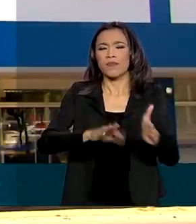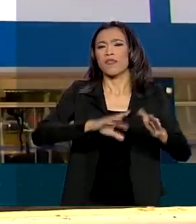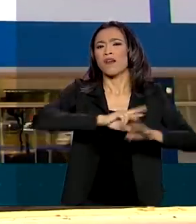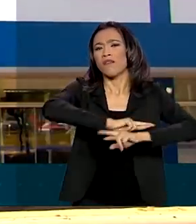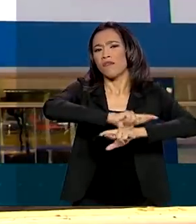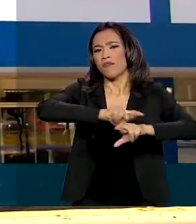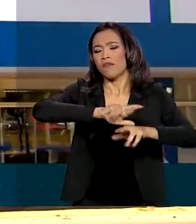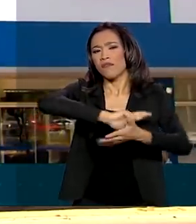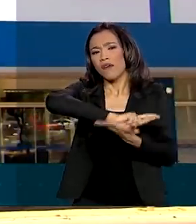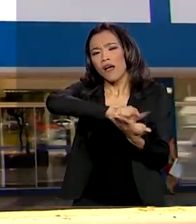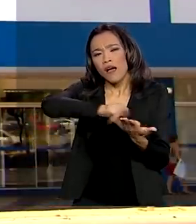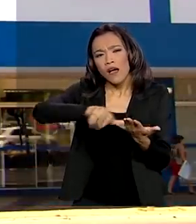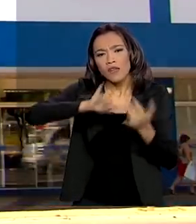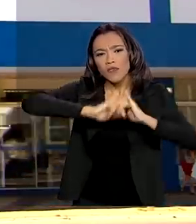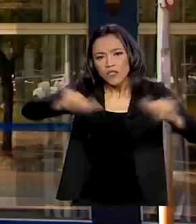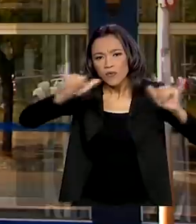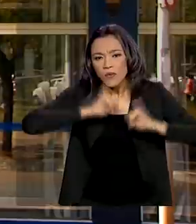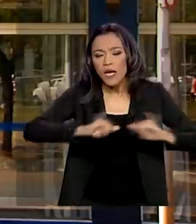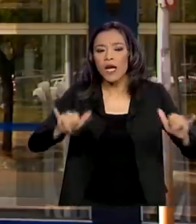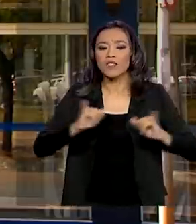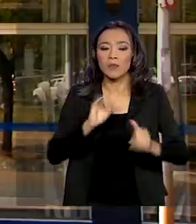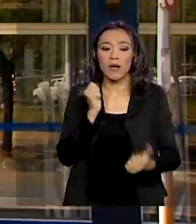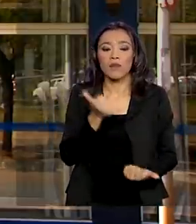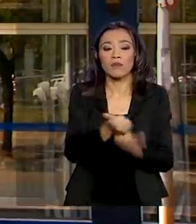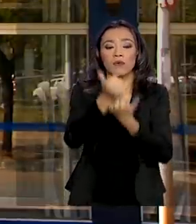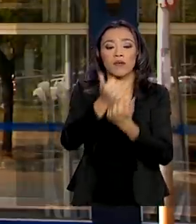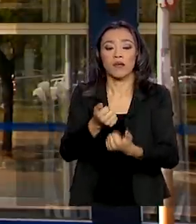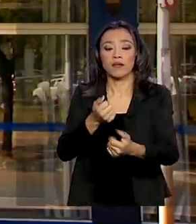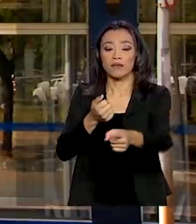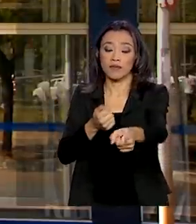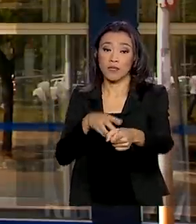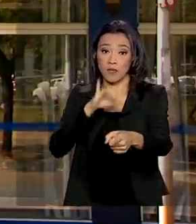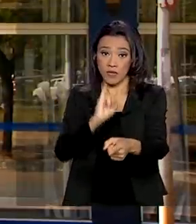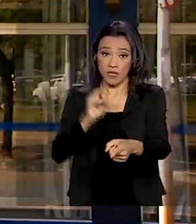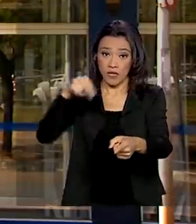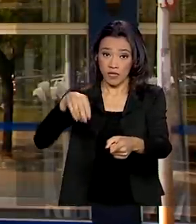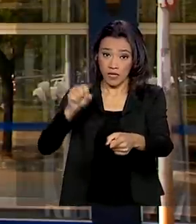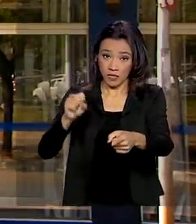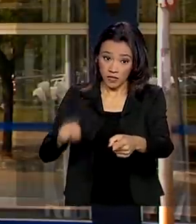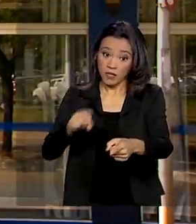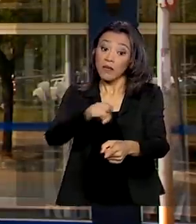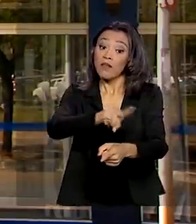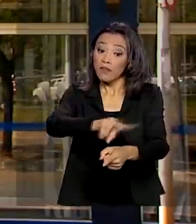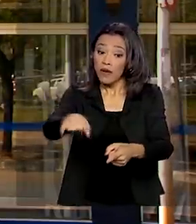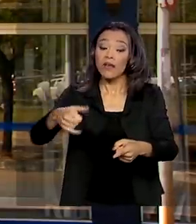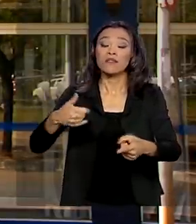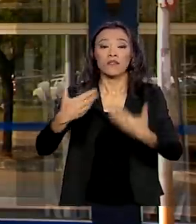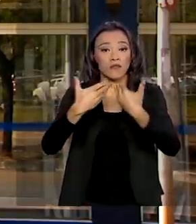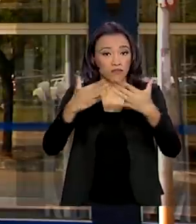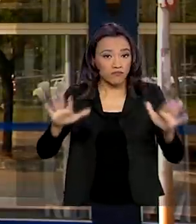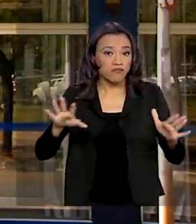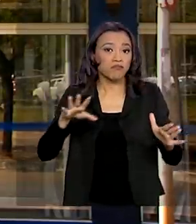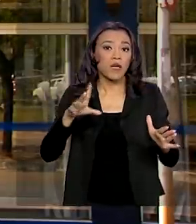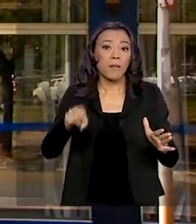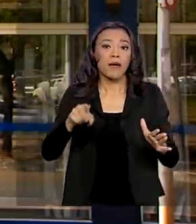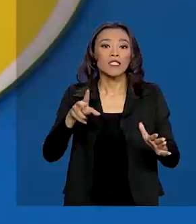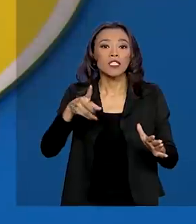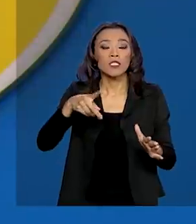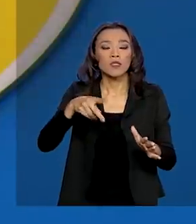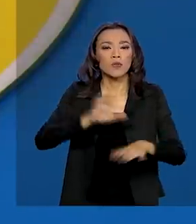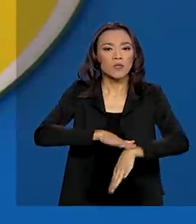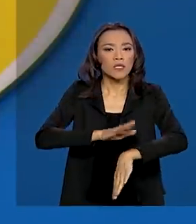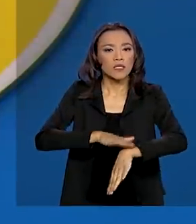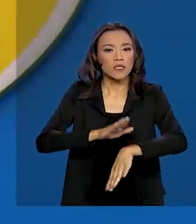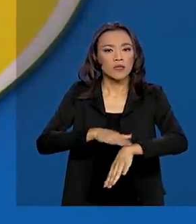beneficiários do INSS. As agências vão continuar funcionando em regime de plantão, mas o governo ressaltou